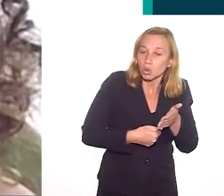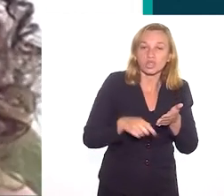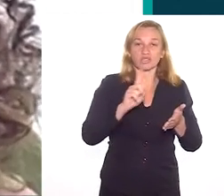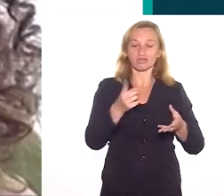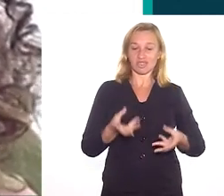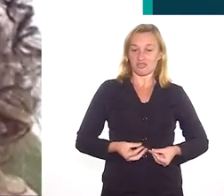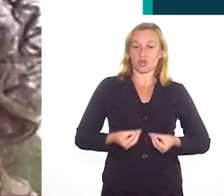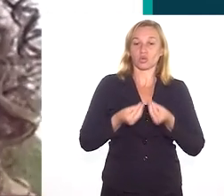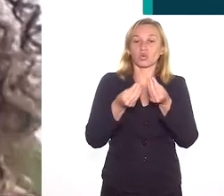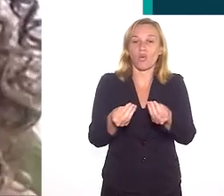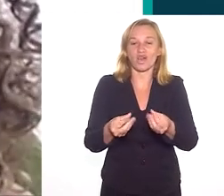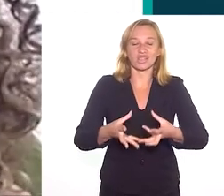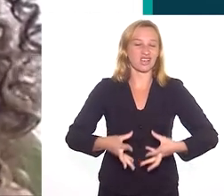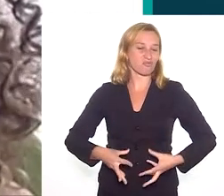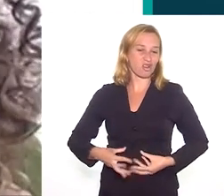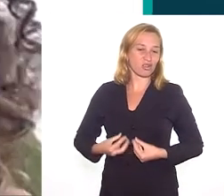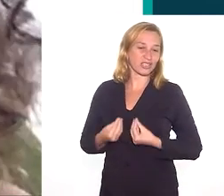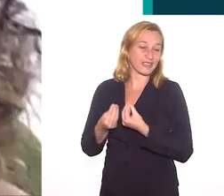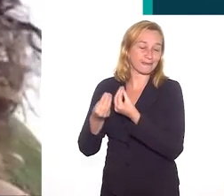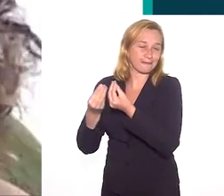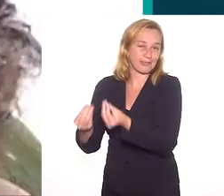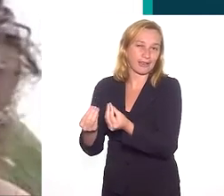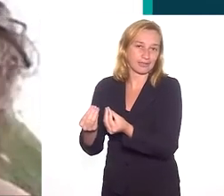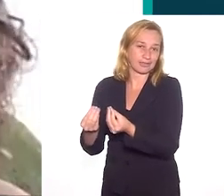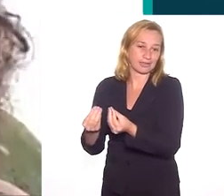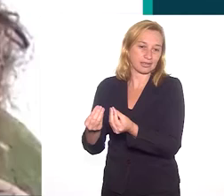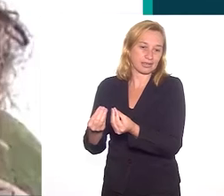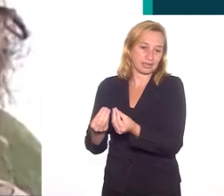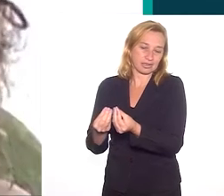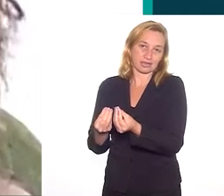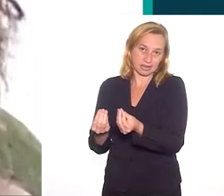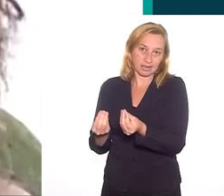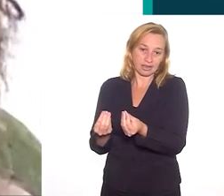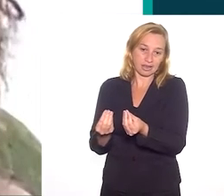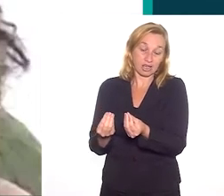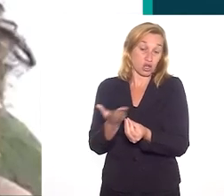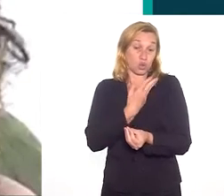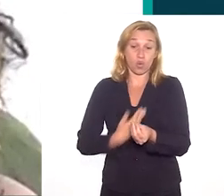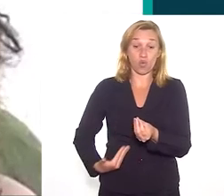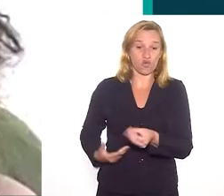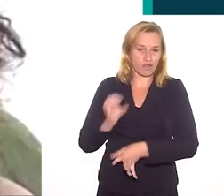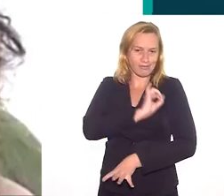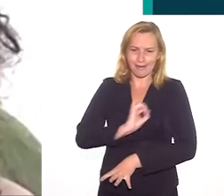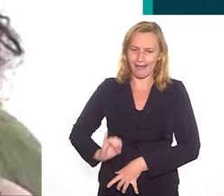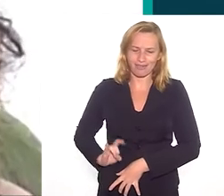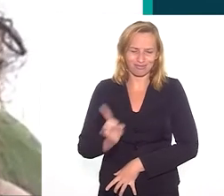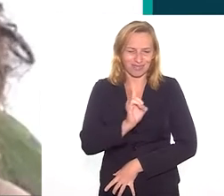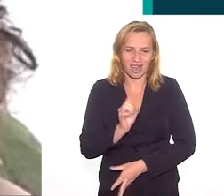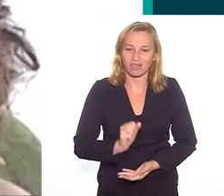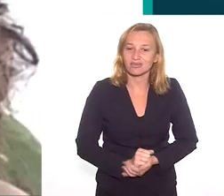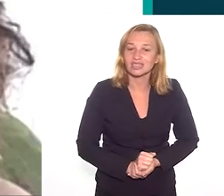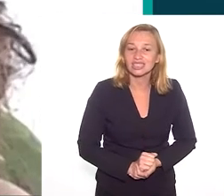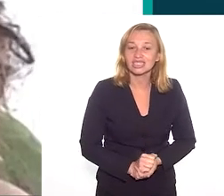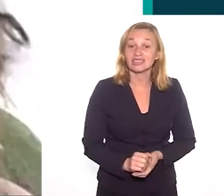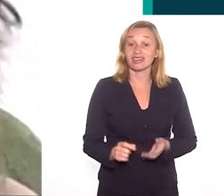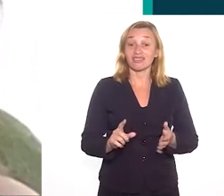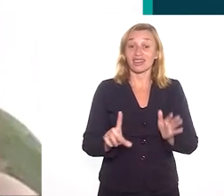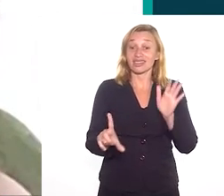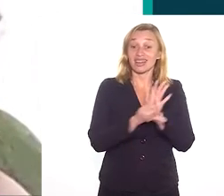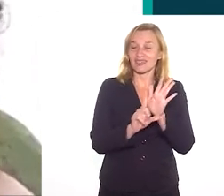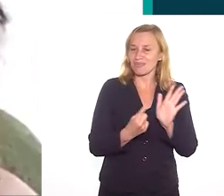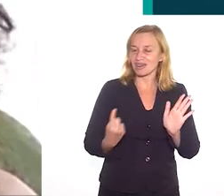Não houve uma doação, não foi uma dádiva, não foi uma benevolência do governo imperial